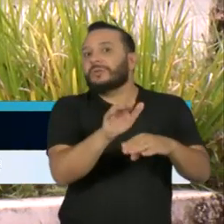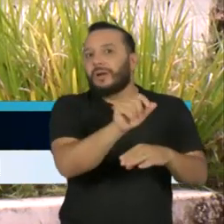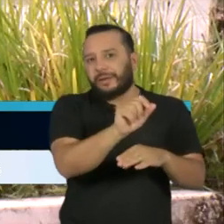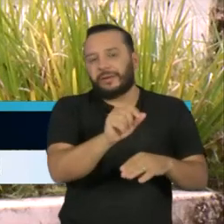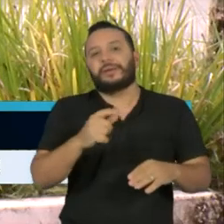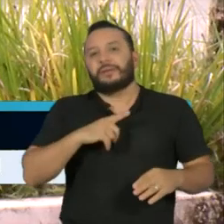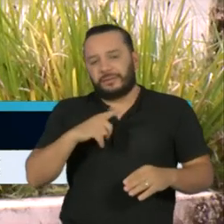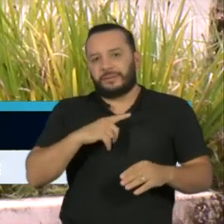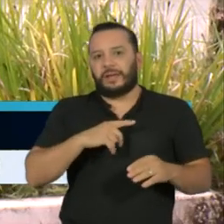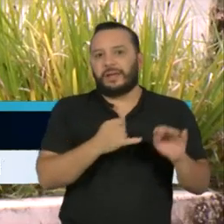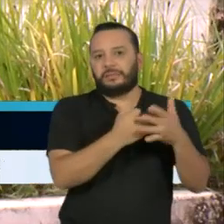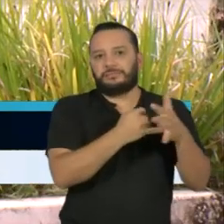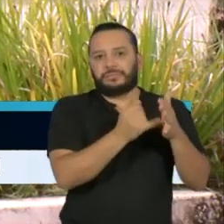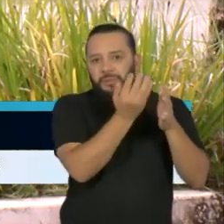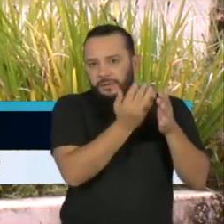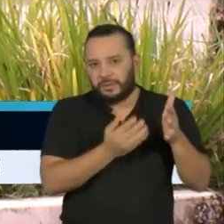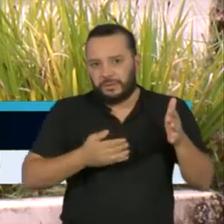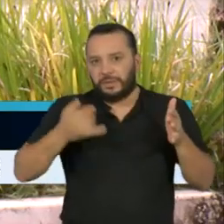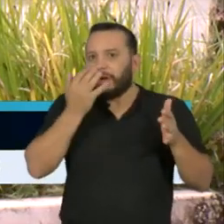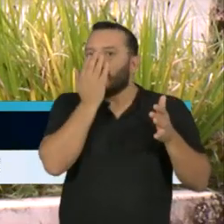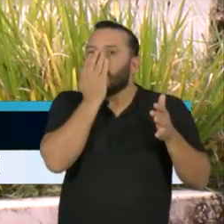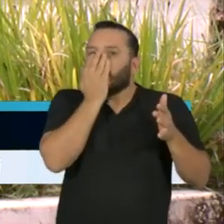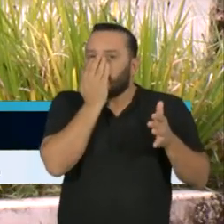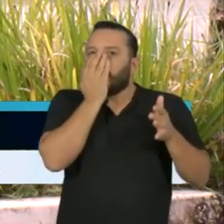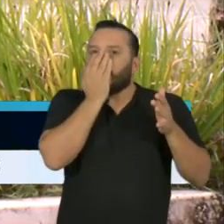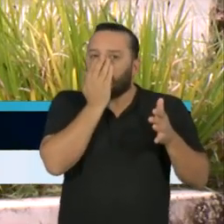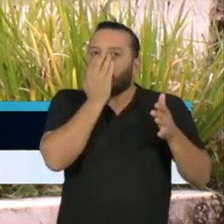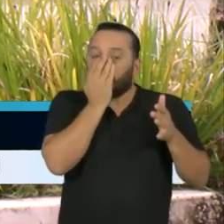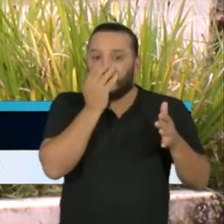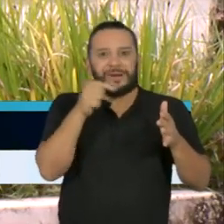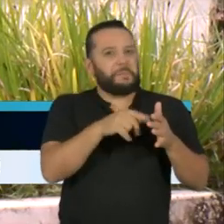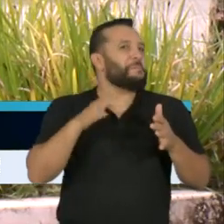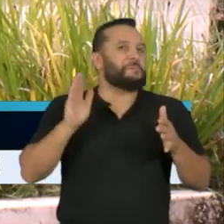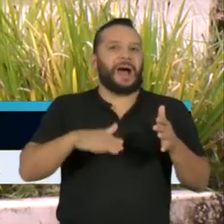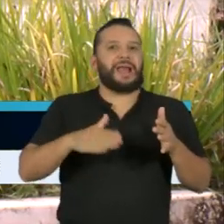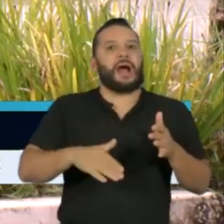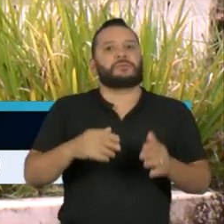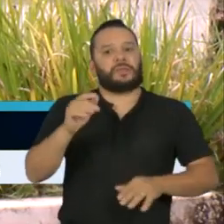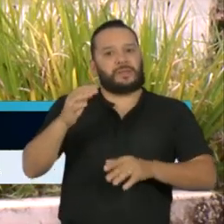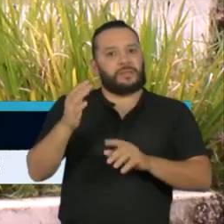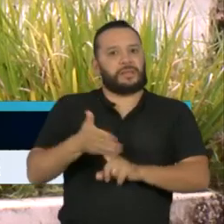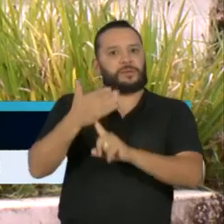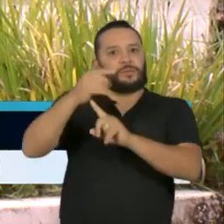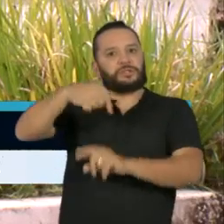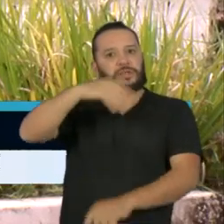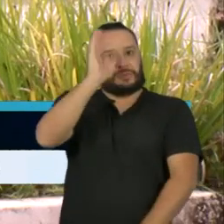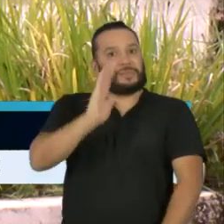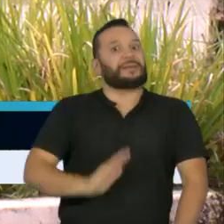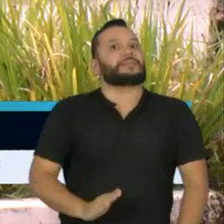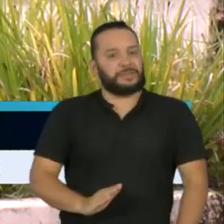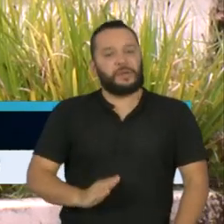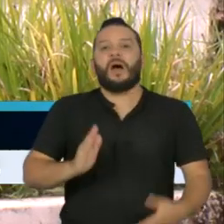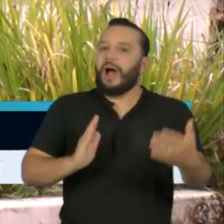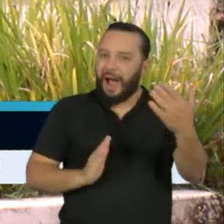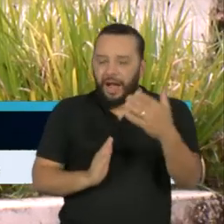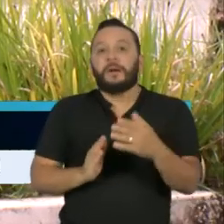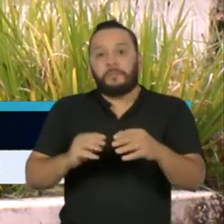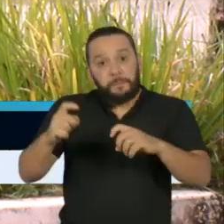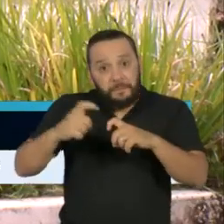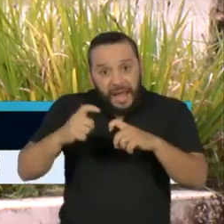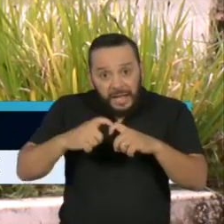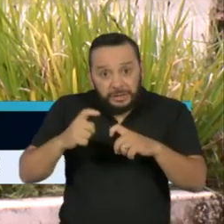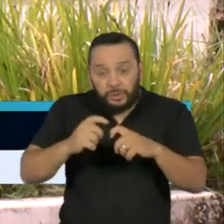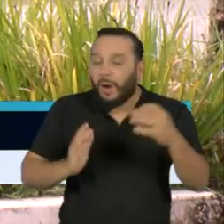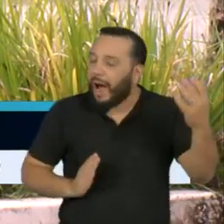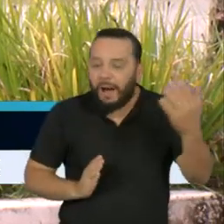de um ventilador mecânico de baixo custo. Tecnologia nacional já aprovada pela Comunidade Médica de Santo